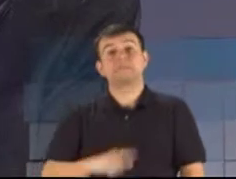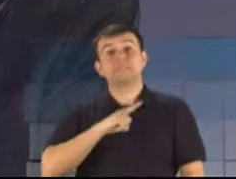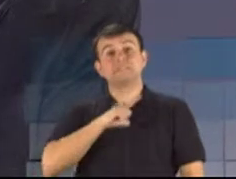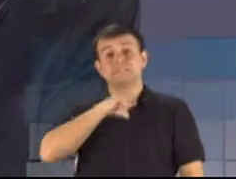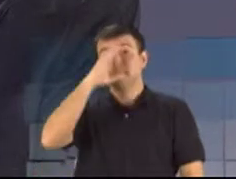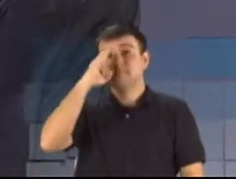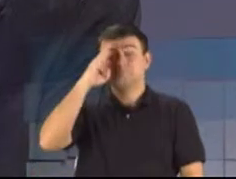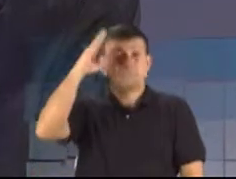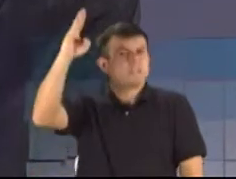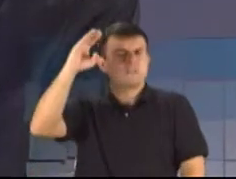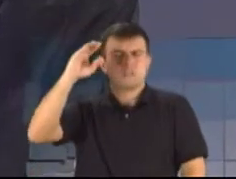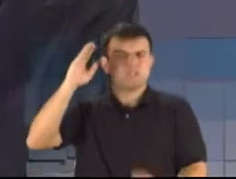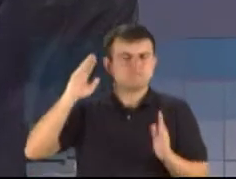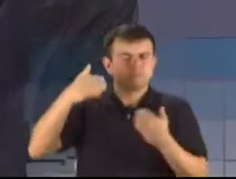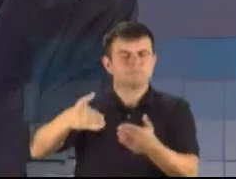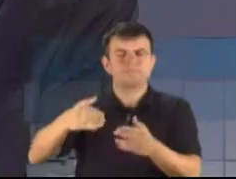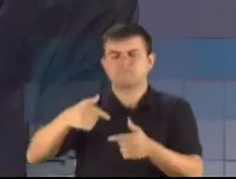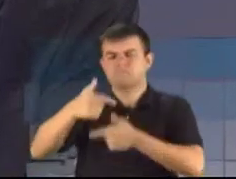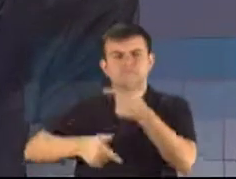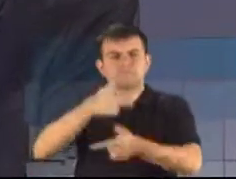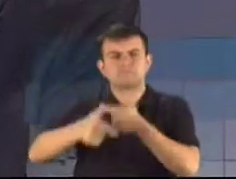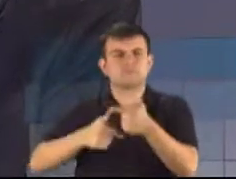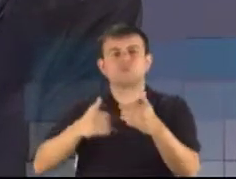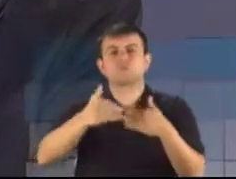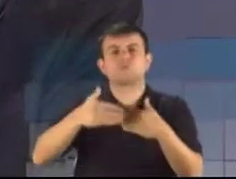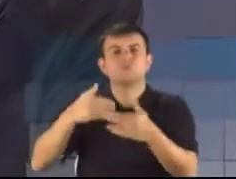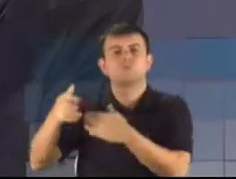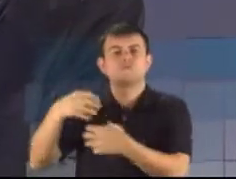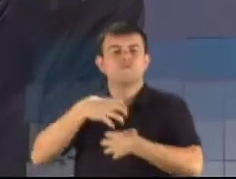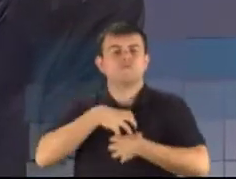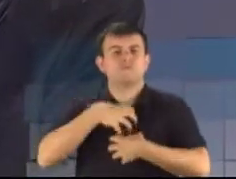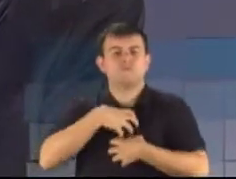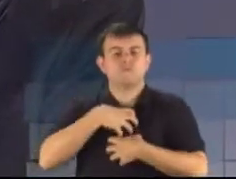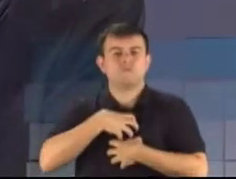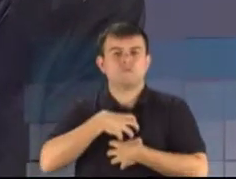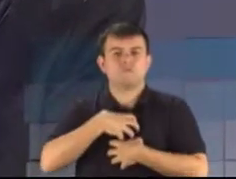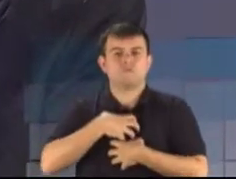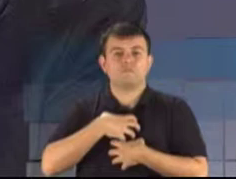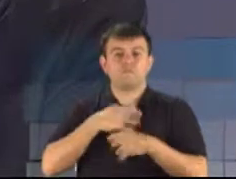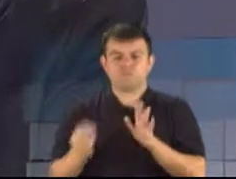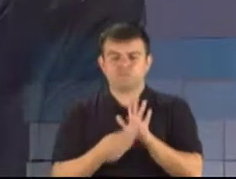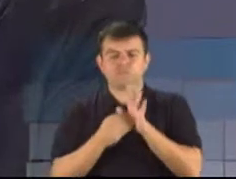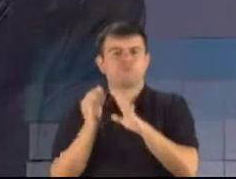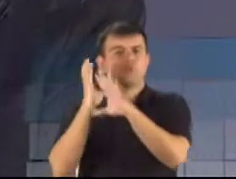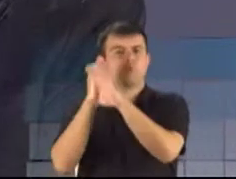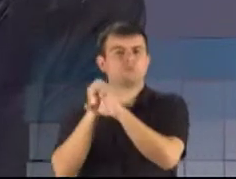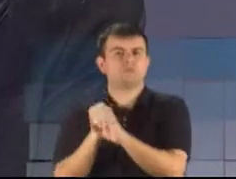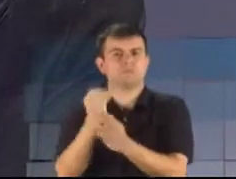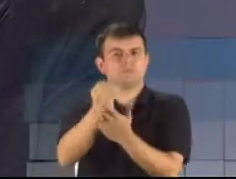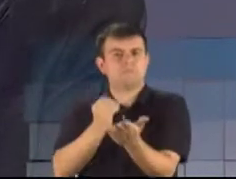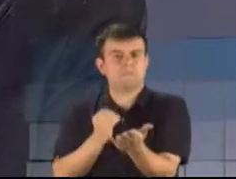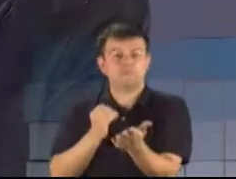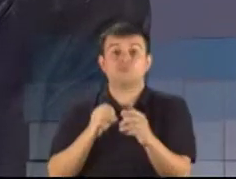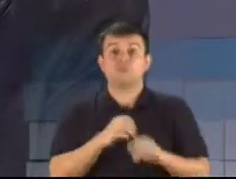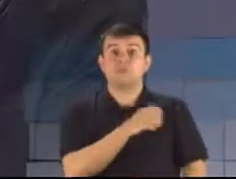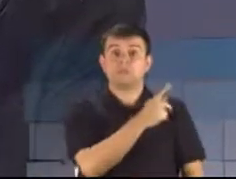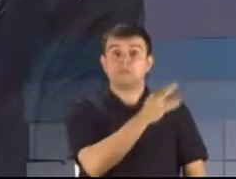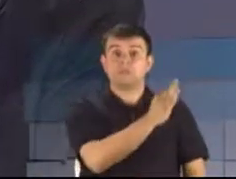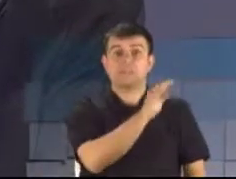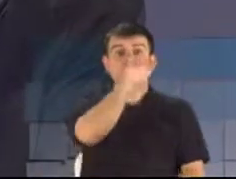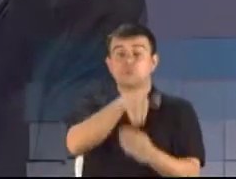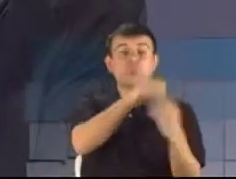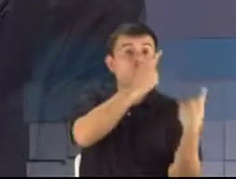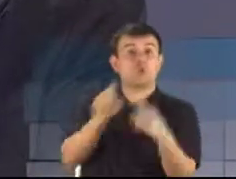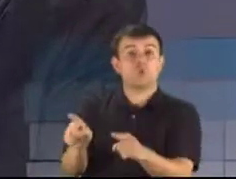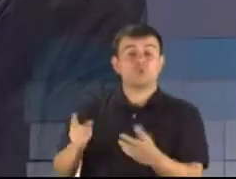de qualquer outra forma de contingenciamento orçamentário. O aconteceu? O próprio PT votou contra e